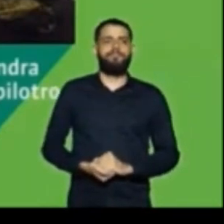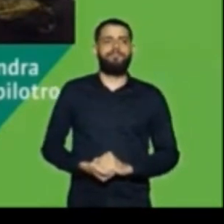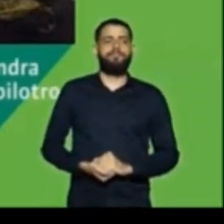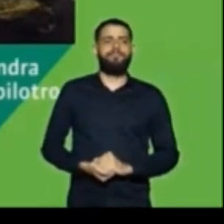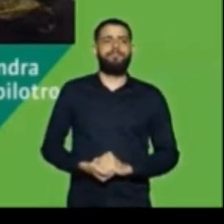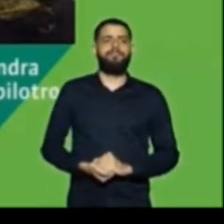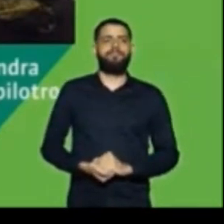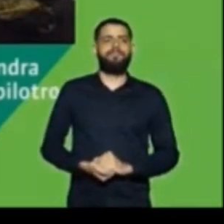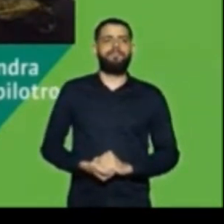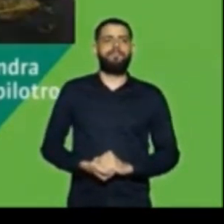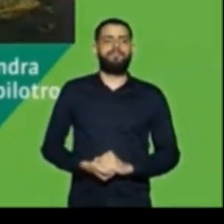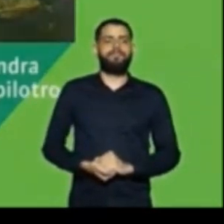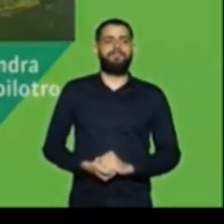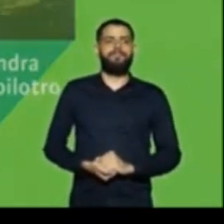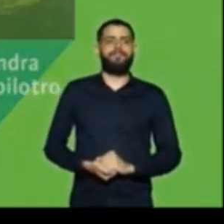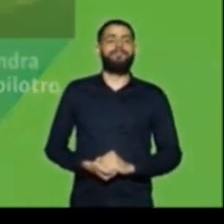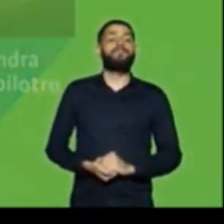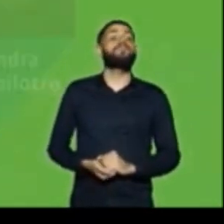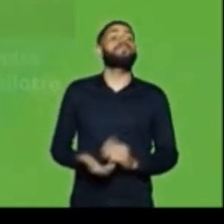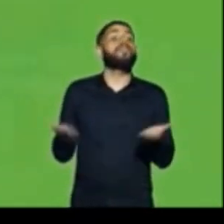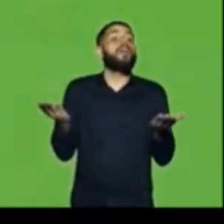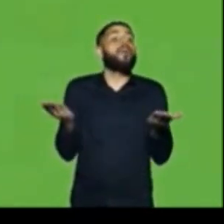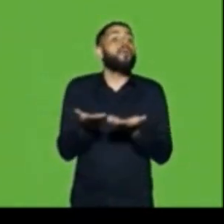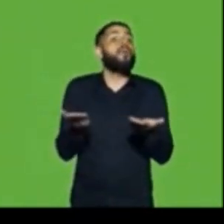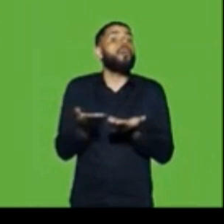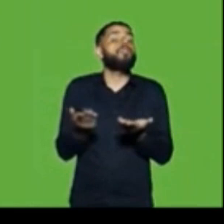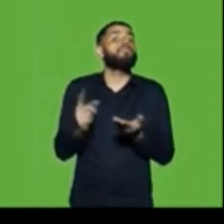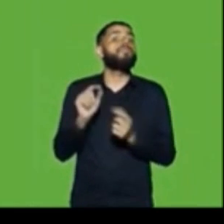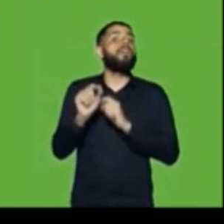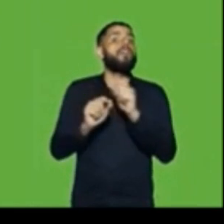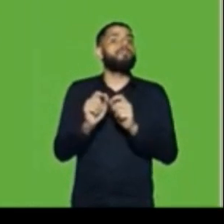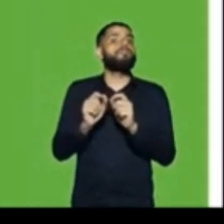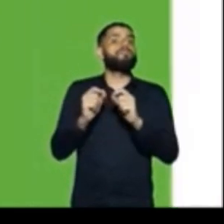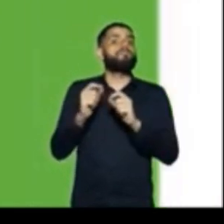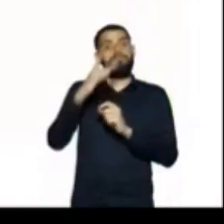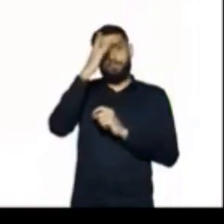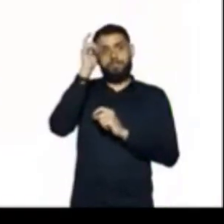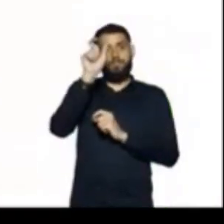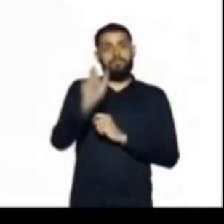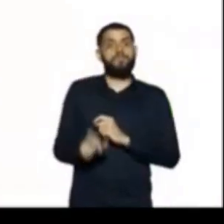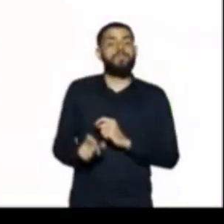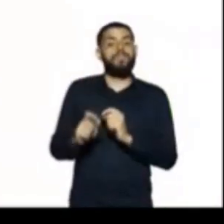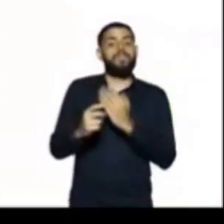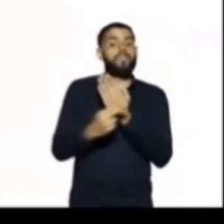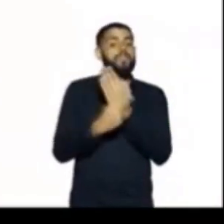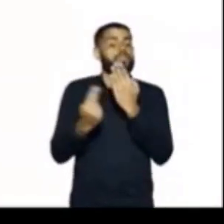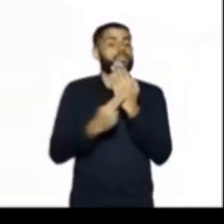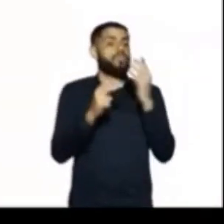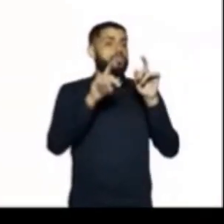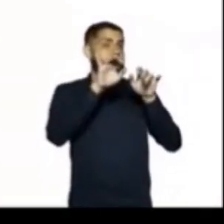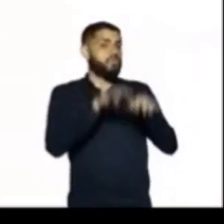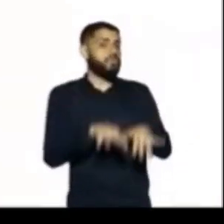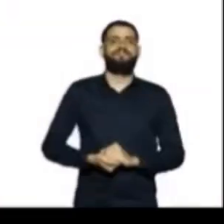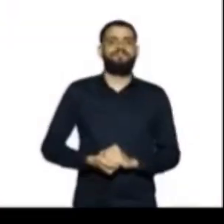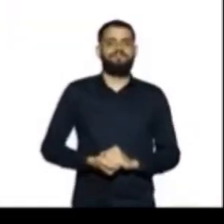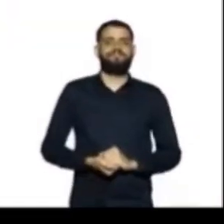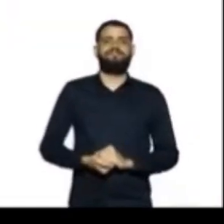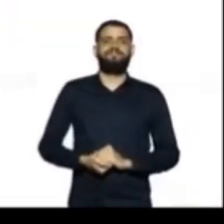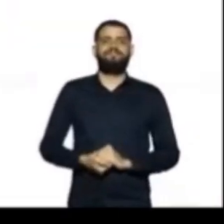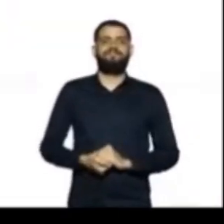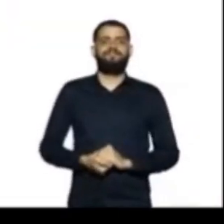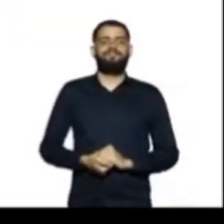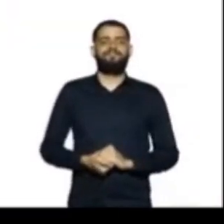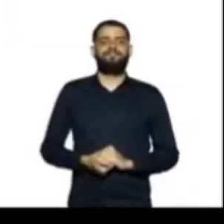Agora é a vez dos finalistas na categoria Escritor ou Escritora Estreante.